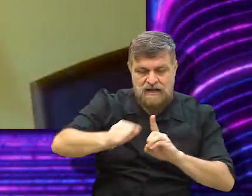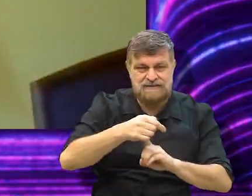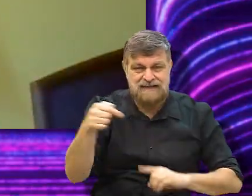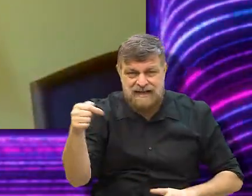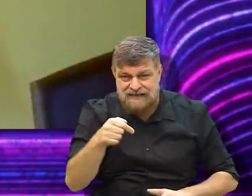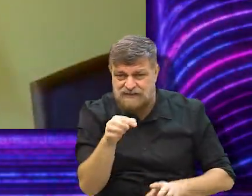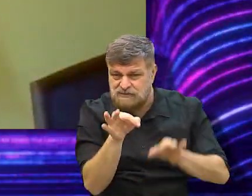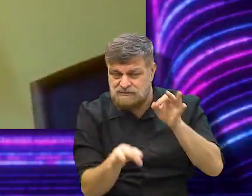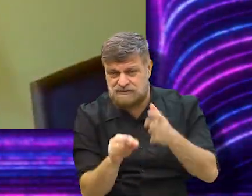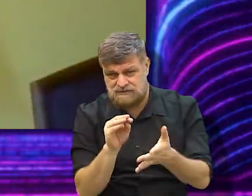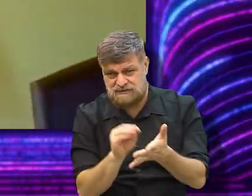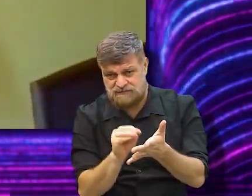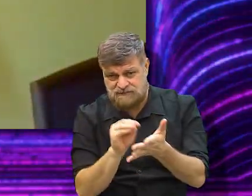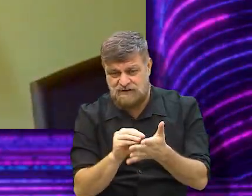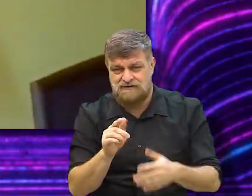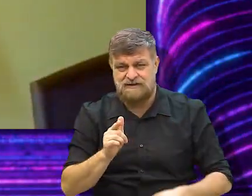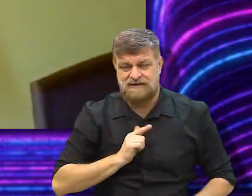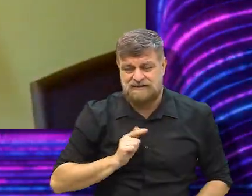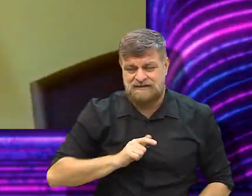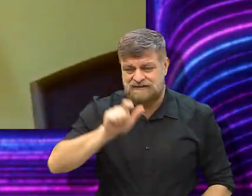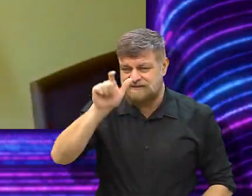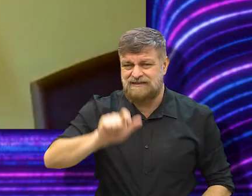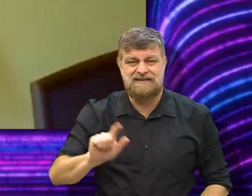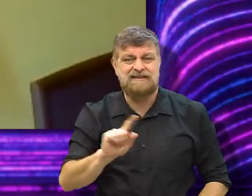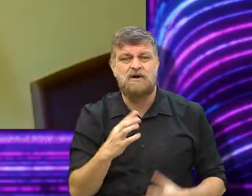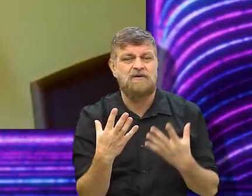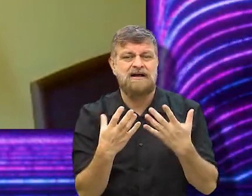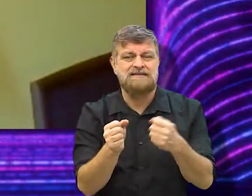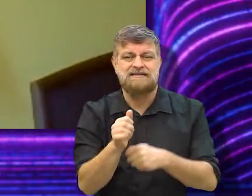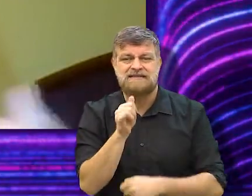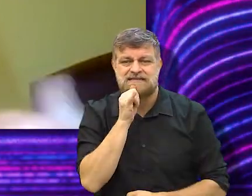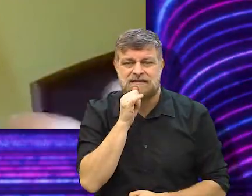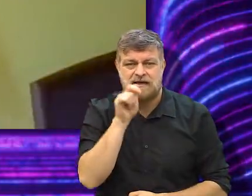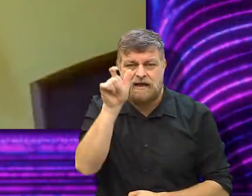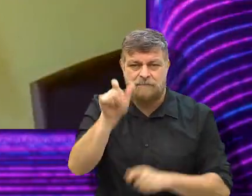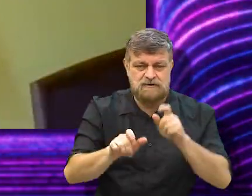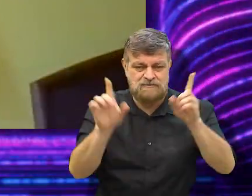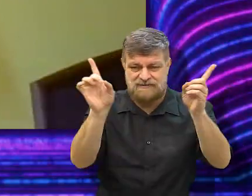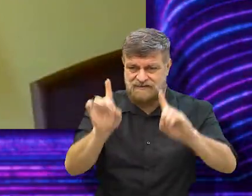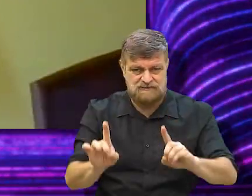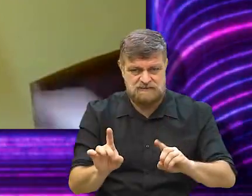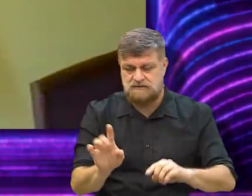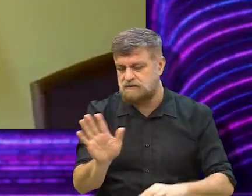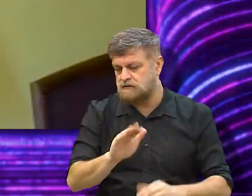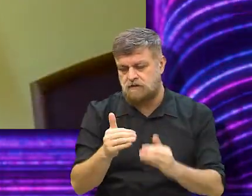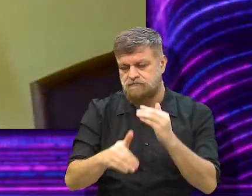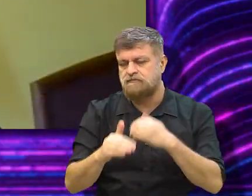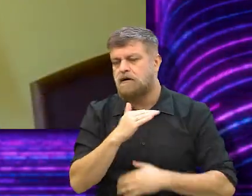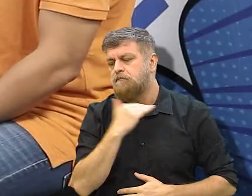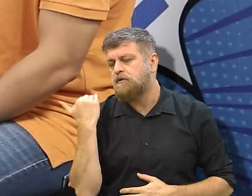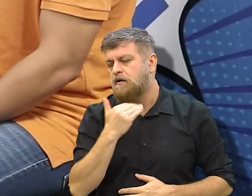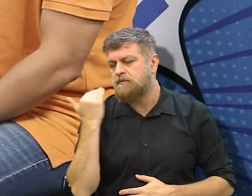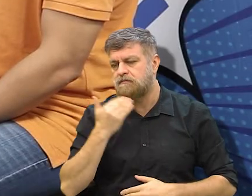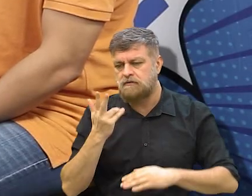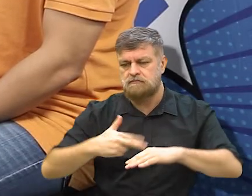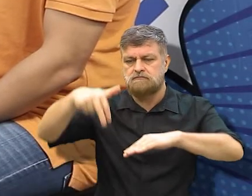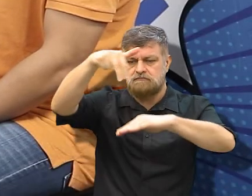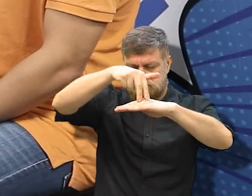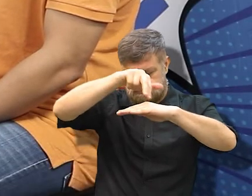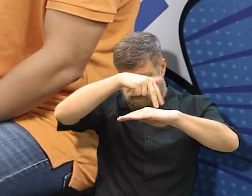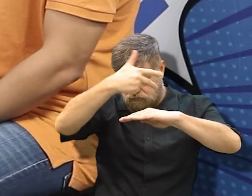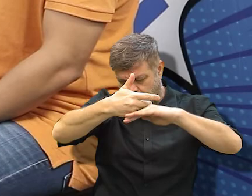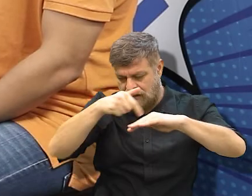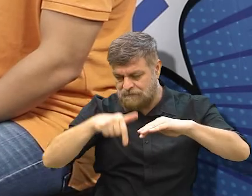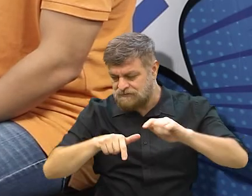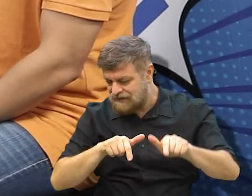injustas por causa da plataforma que existe, ela não tolera pessoas com deficiência, não tolera pessoas que não são aptas,